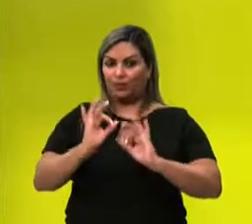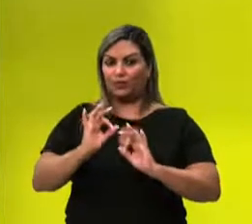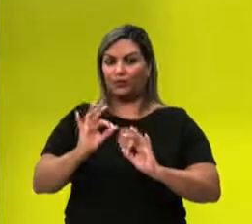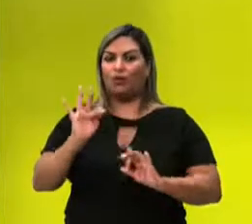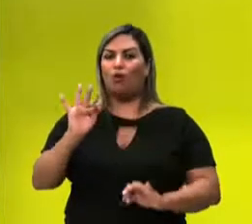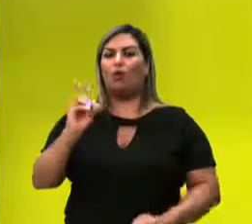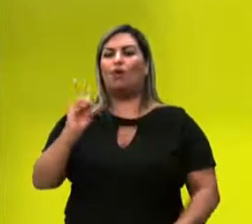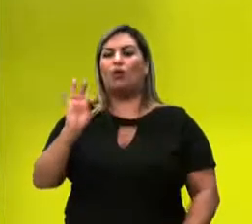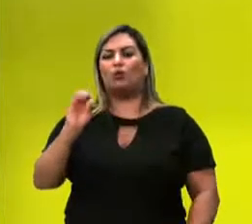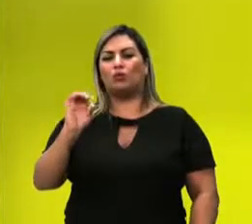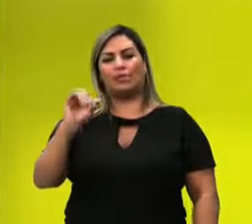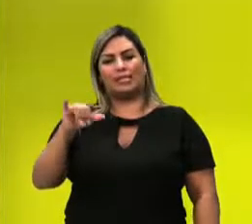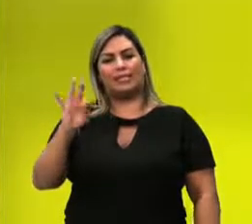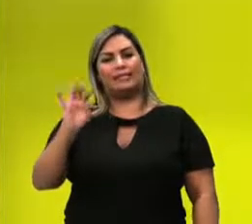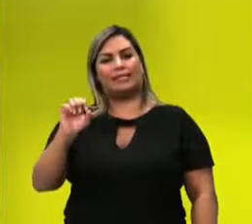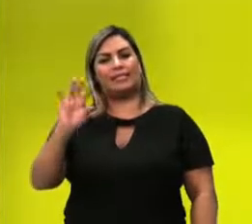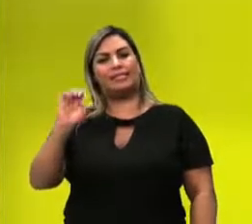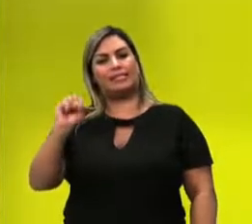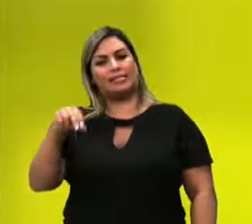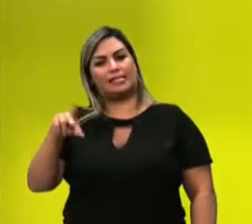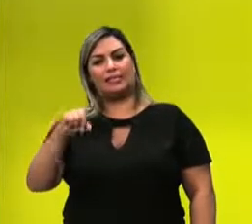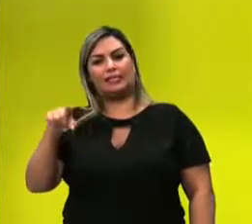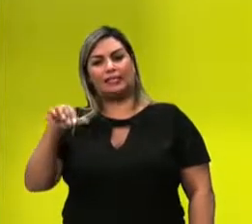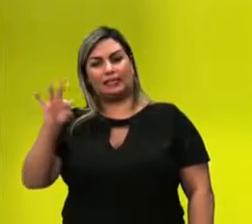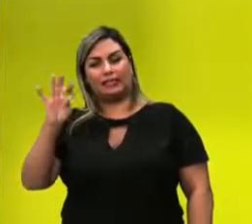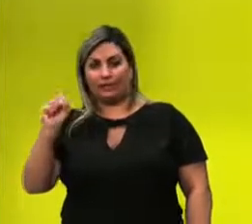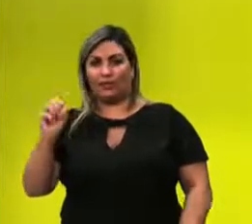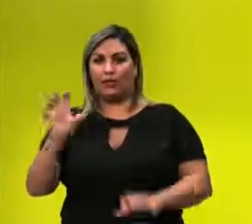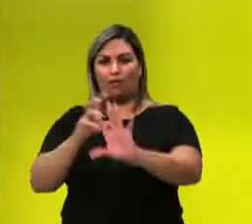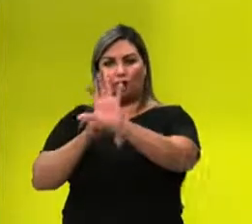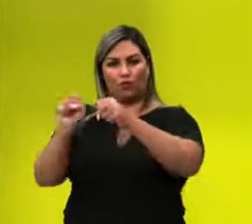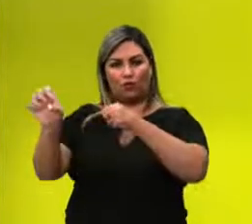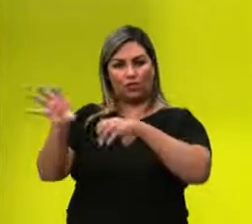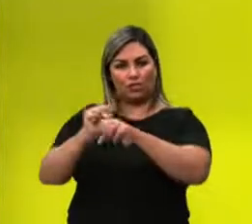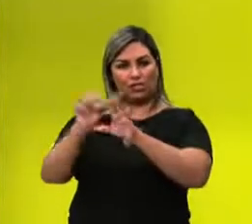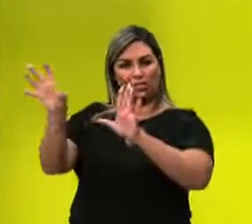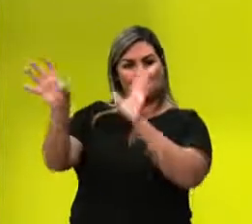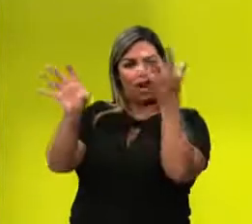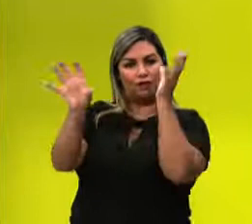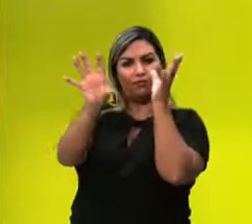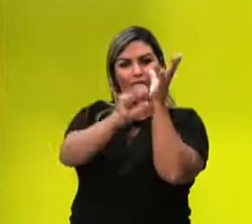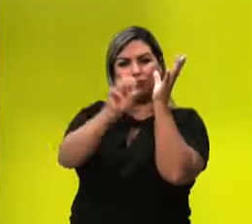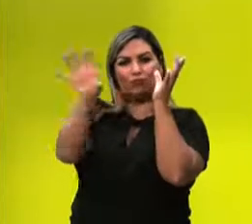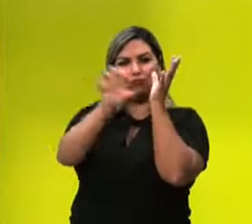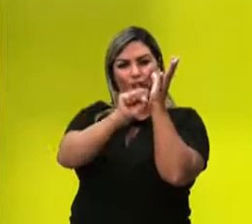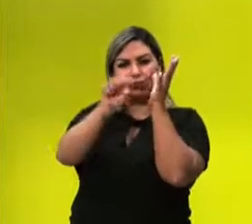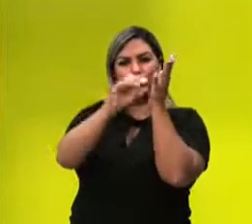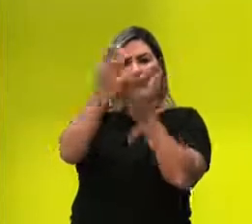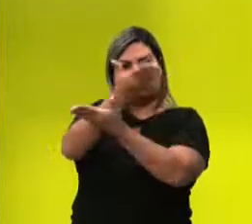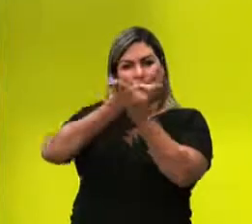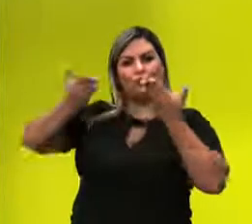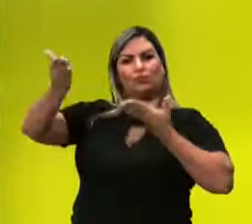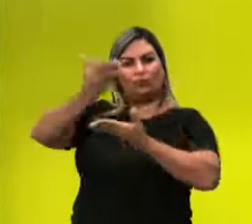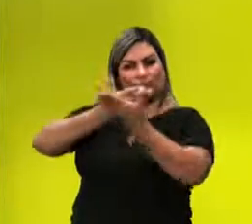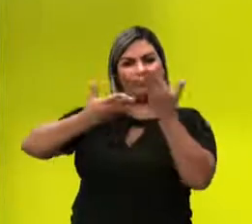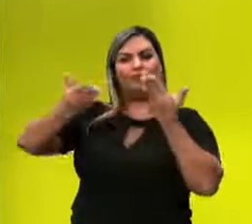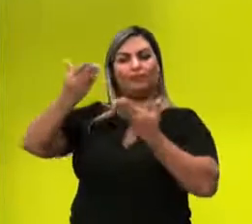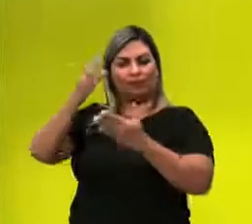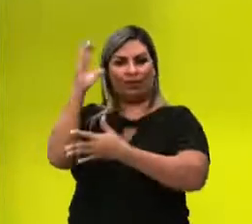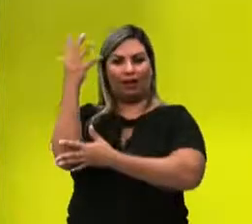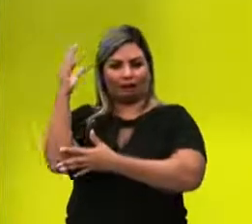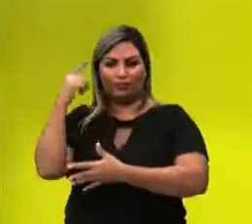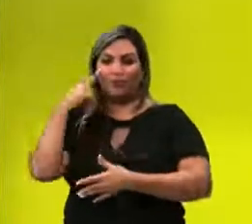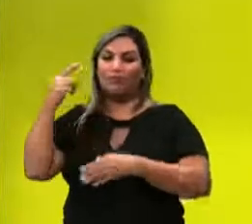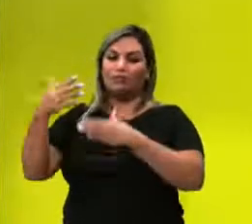fotossintetizantes, tá? Então, a fotossíntese faz esse processo. E essa energia, então, é transferida ao longo dos níveis